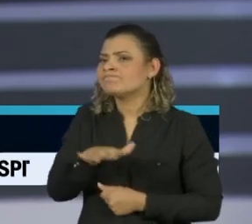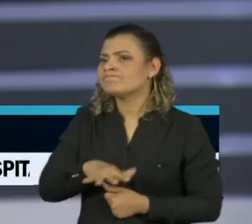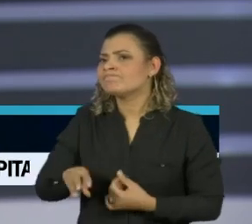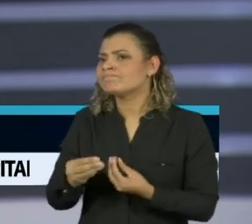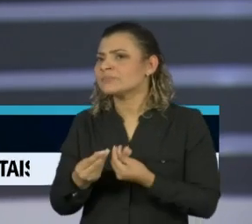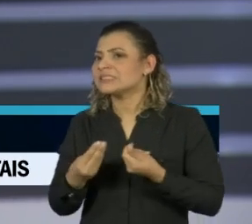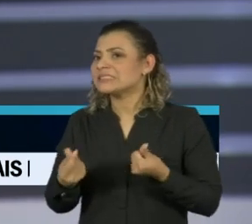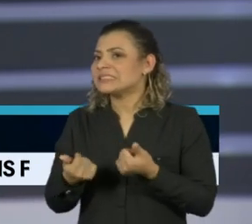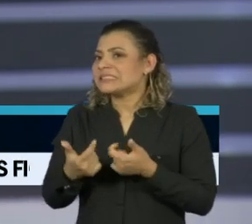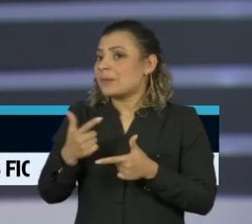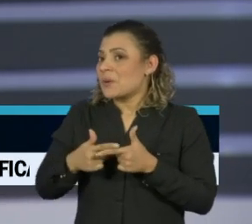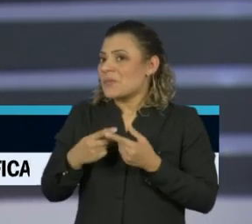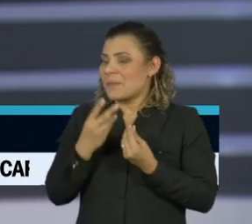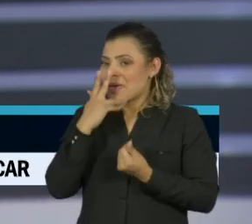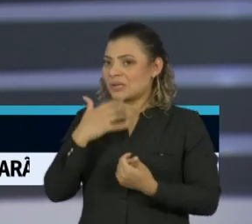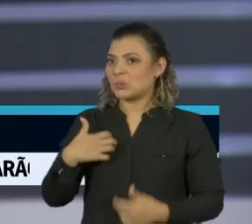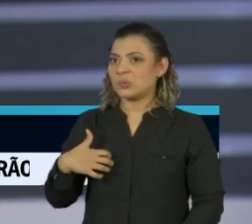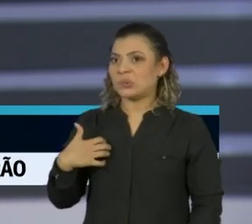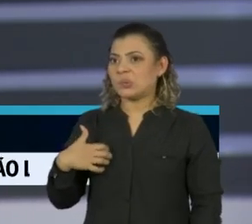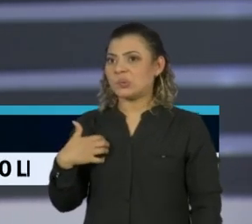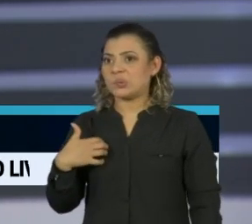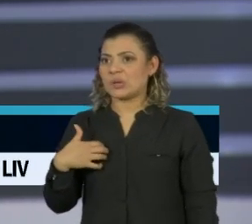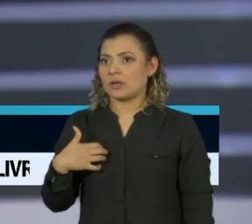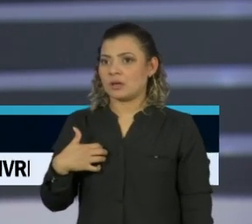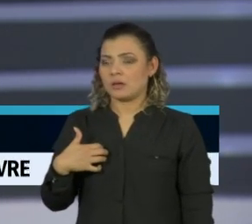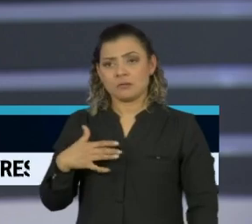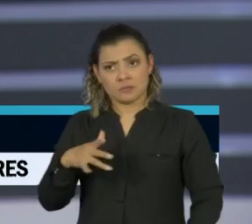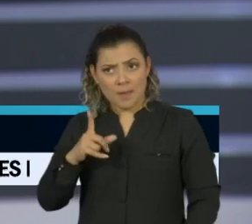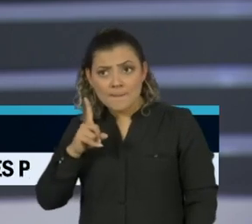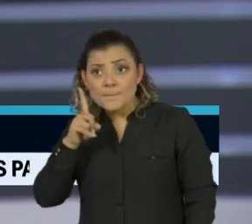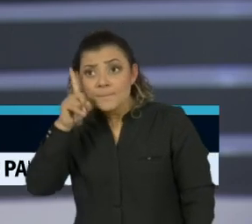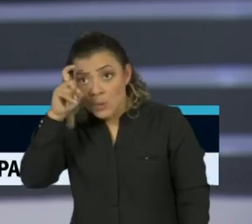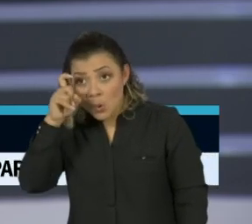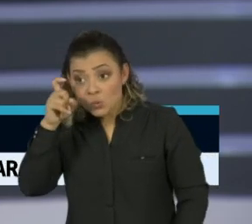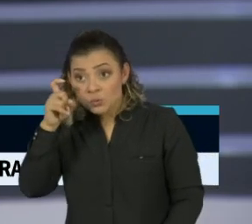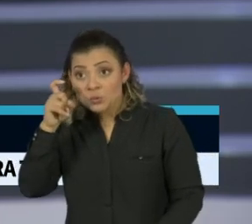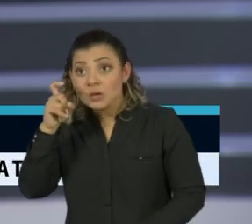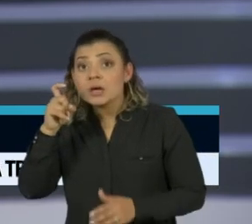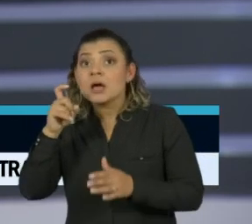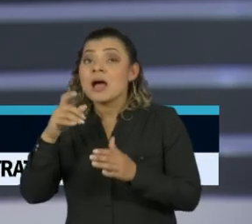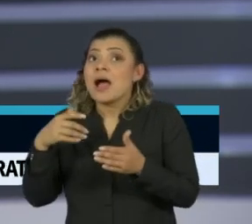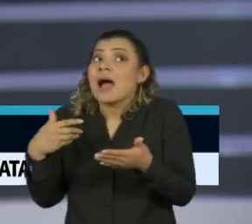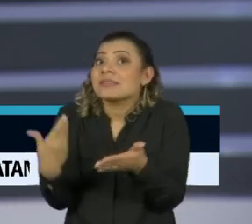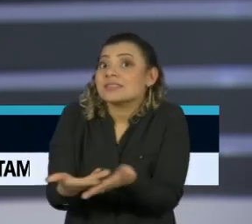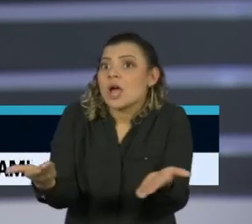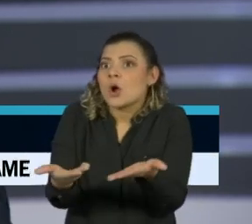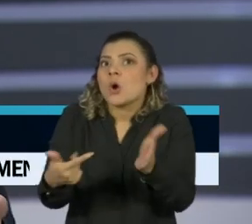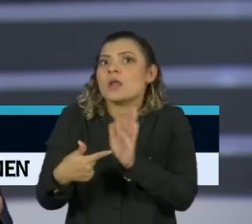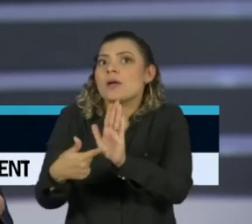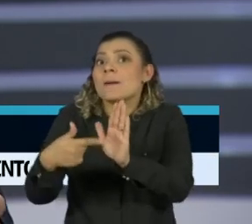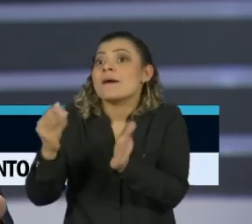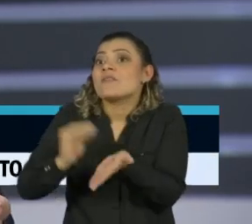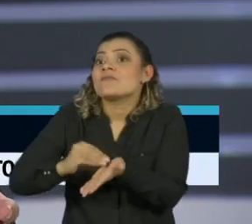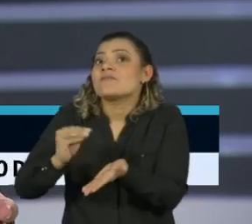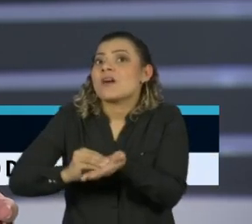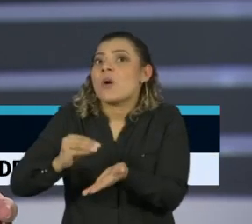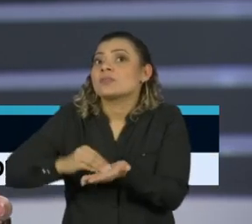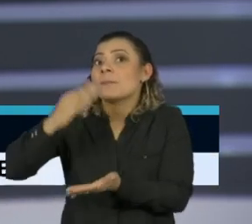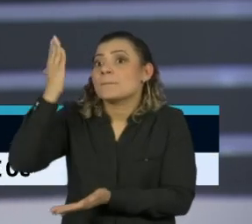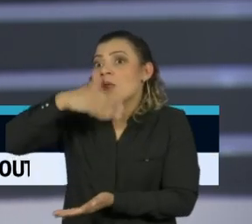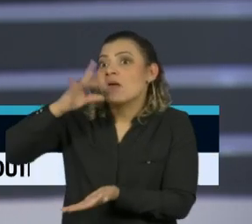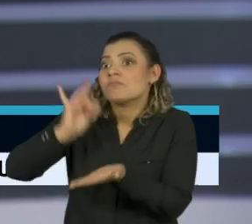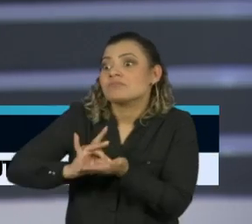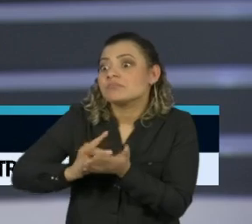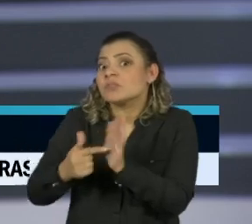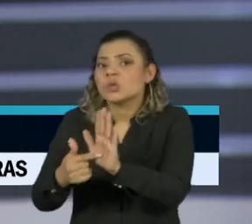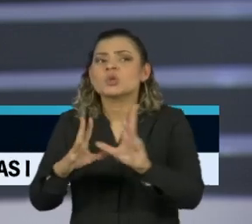origem, e aqui não se trata de, acho que o Moro até agora não apresentou nada de tão diferente do que